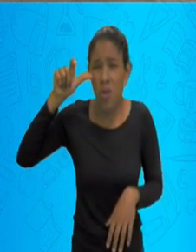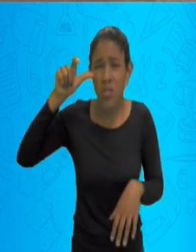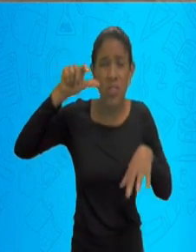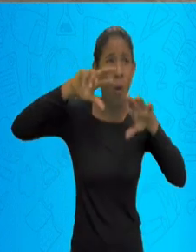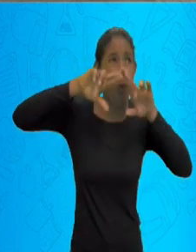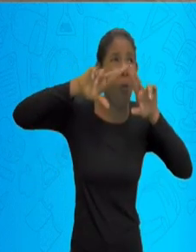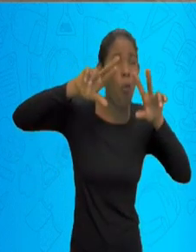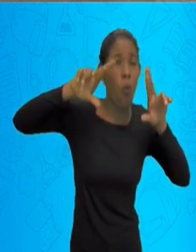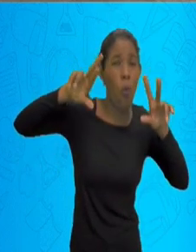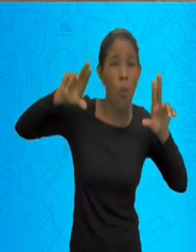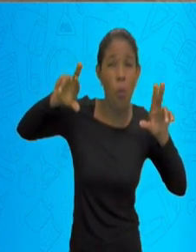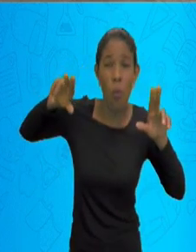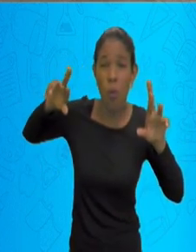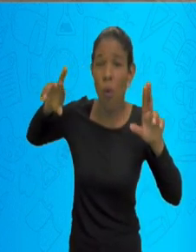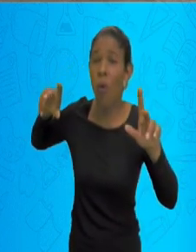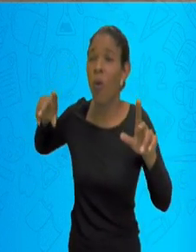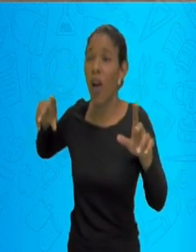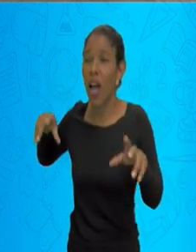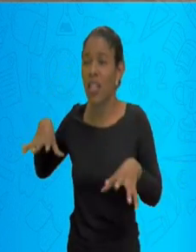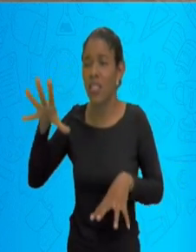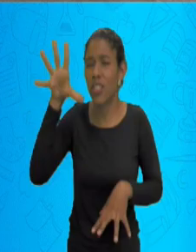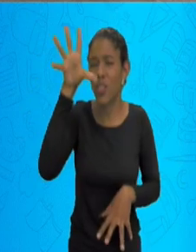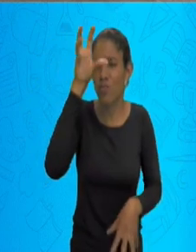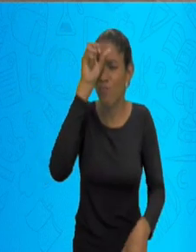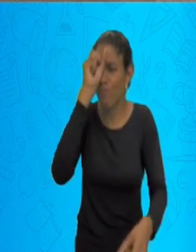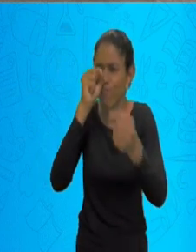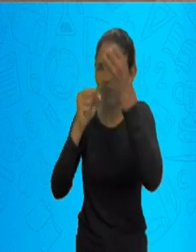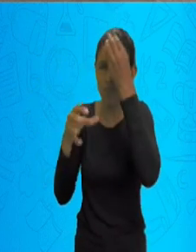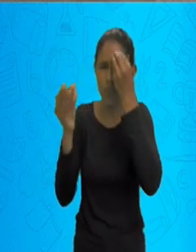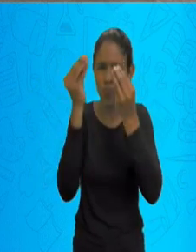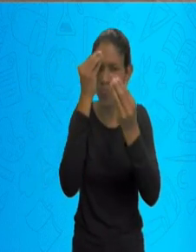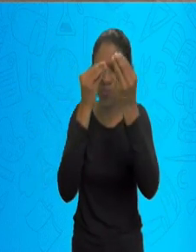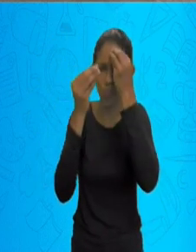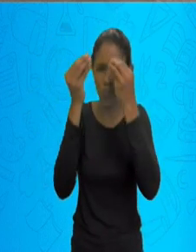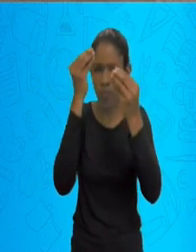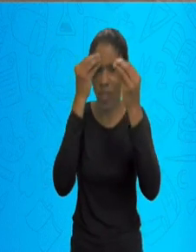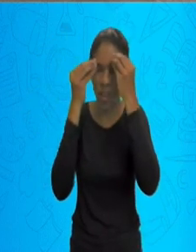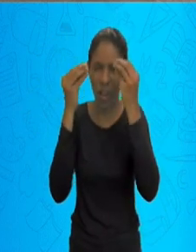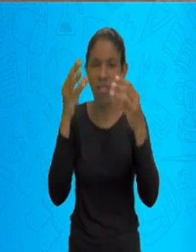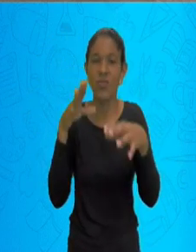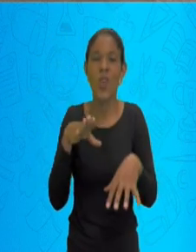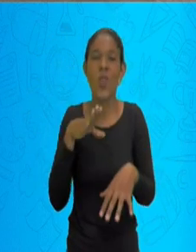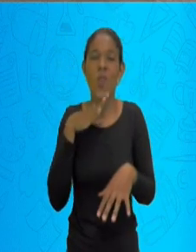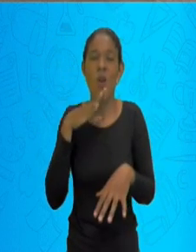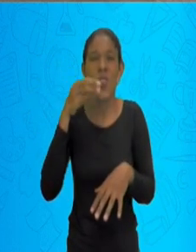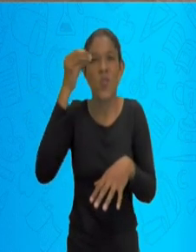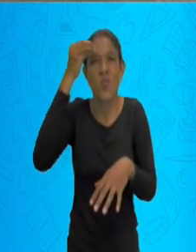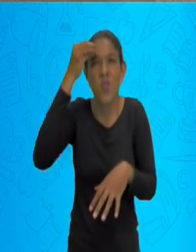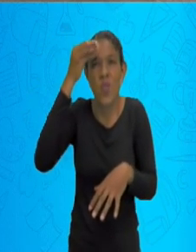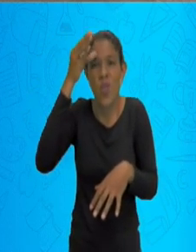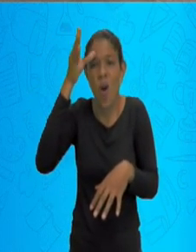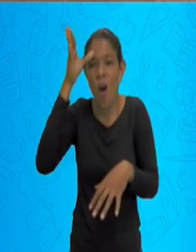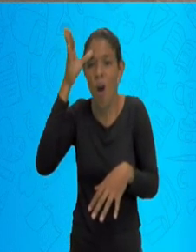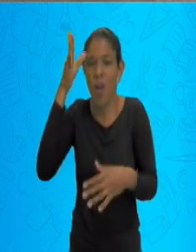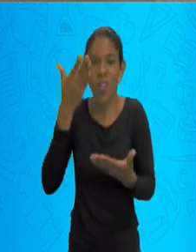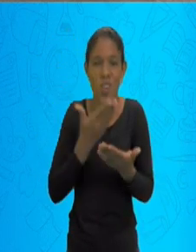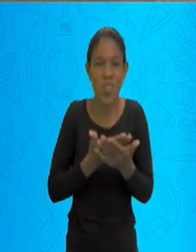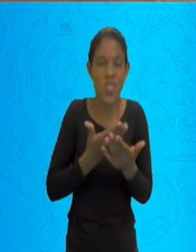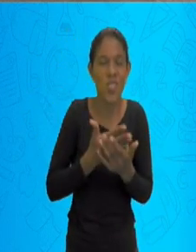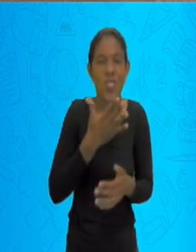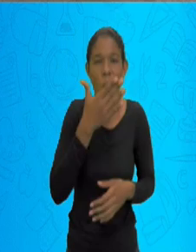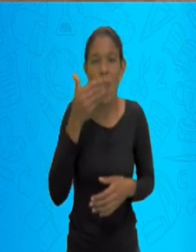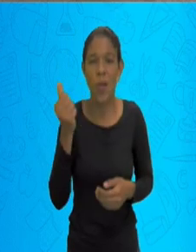e fazer delas informações para que a gente consiga melhorar o nosso conhecimento, vai ficar mais bacana ainda o nosso estudo.